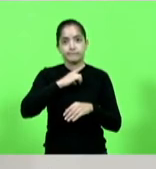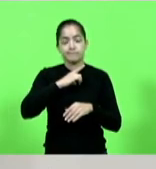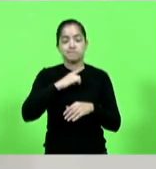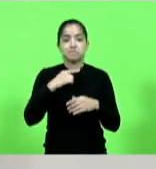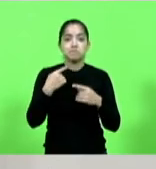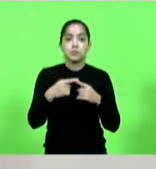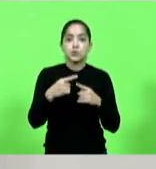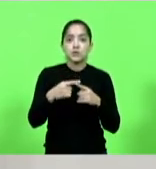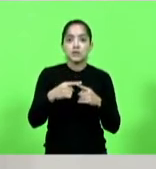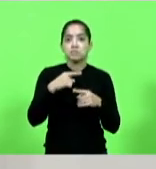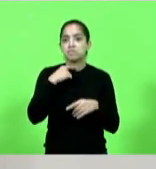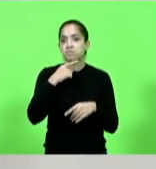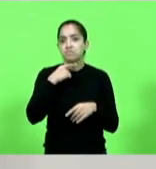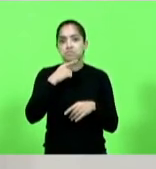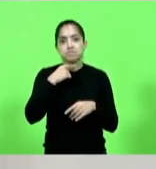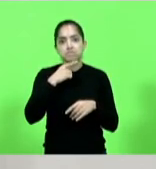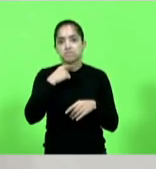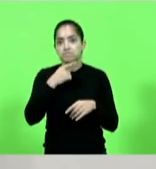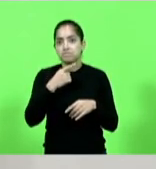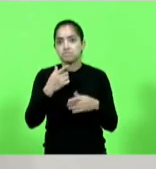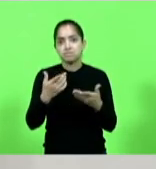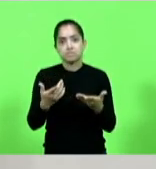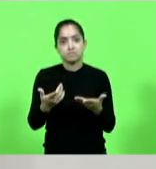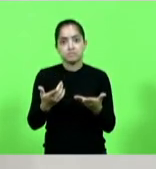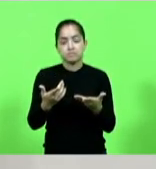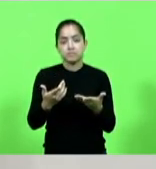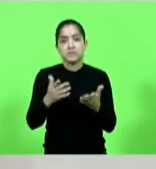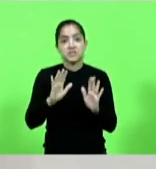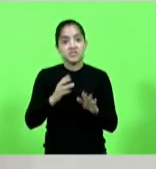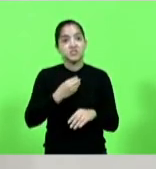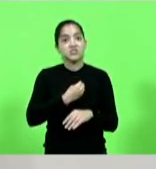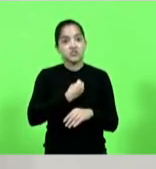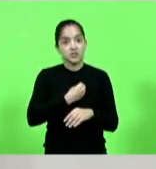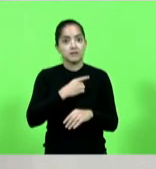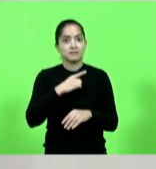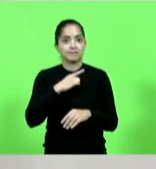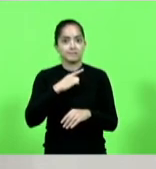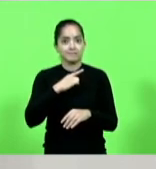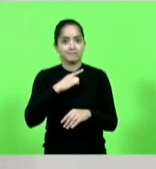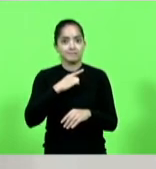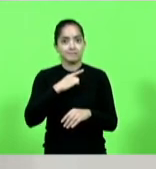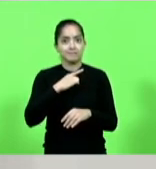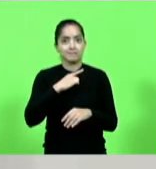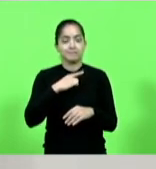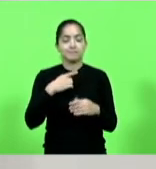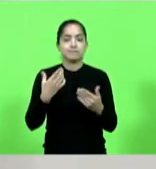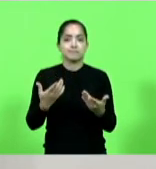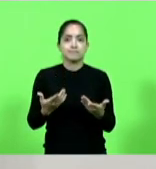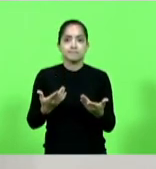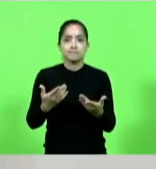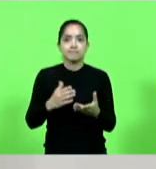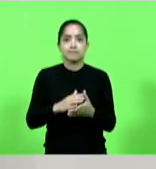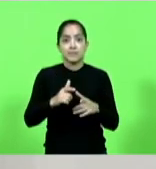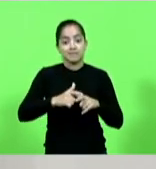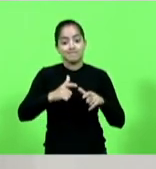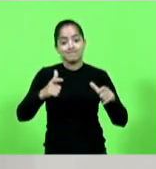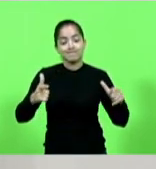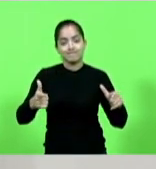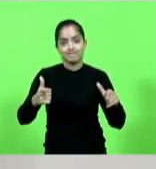viabilizar seus negócios, já existentes, inclusive, quanto mais para ampliar.